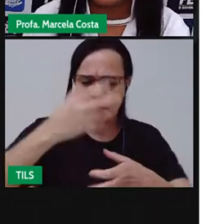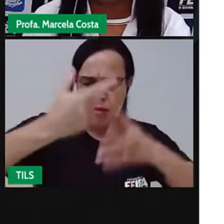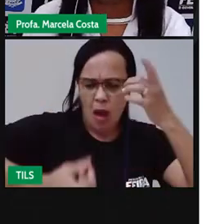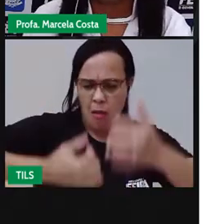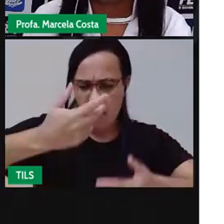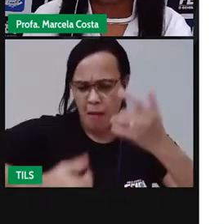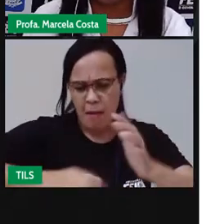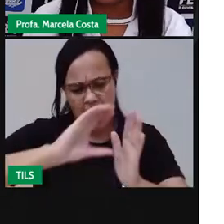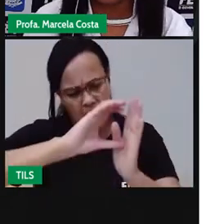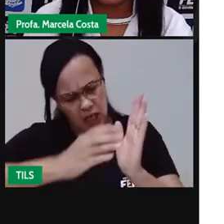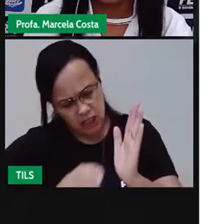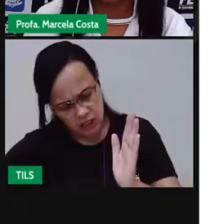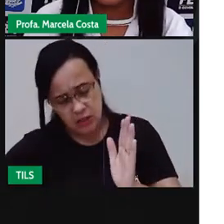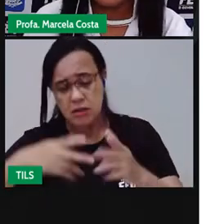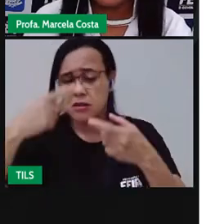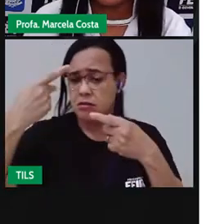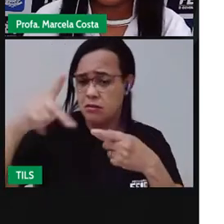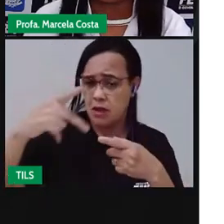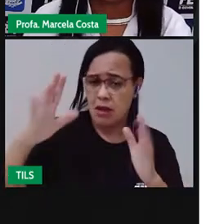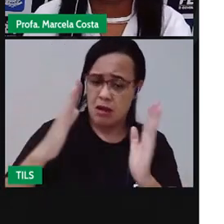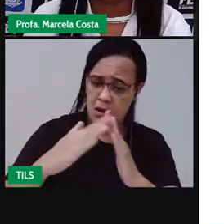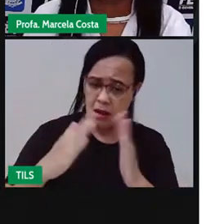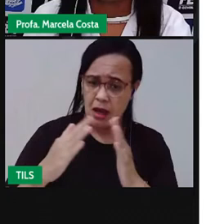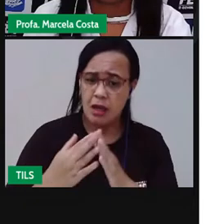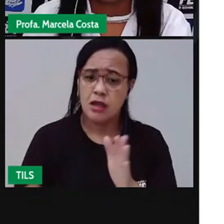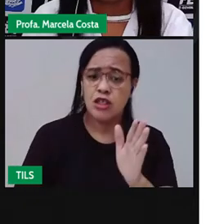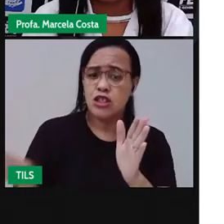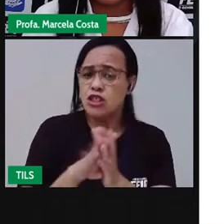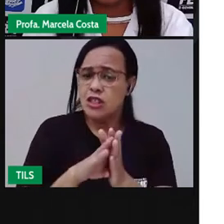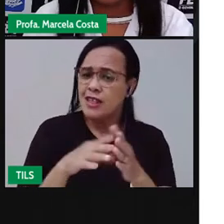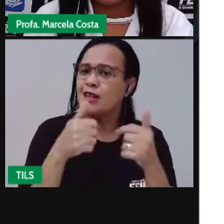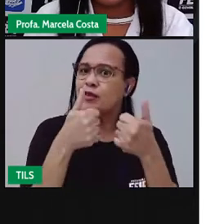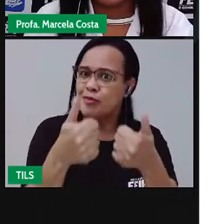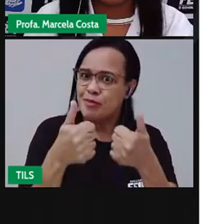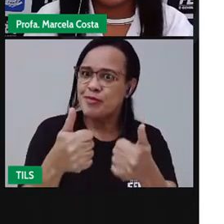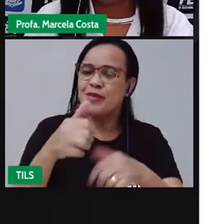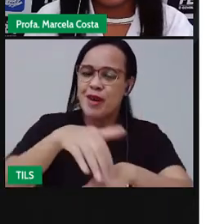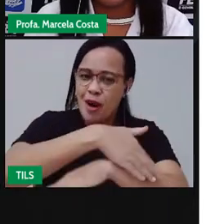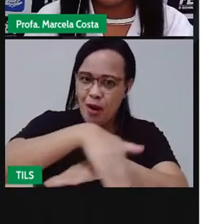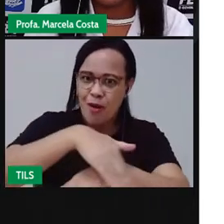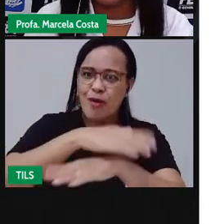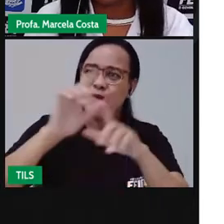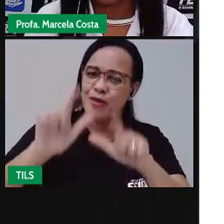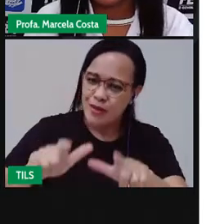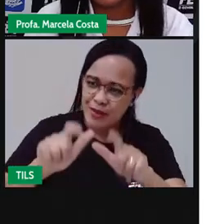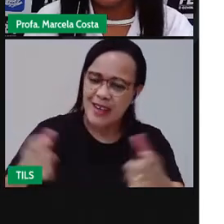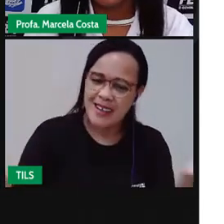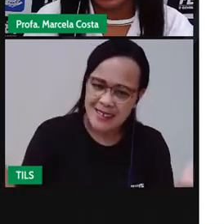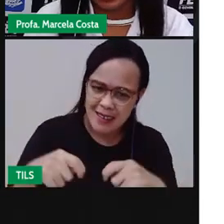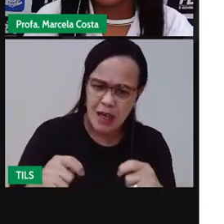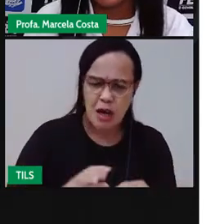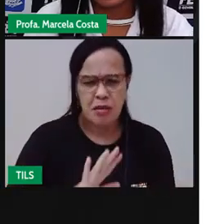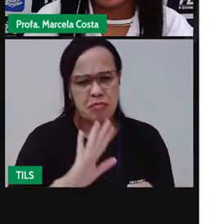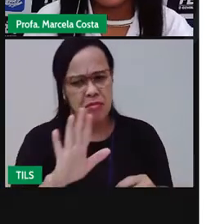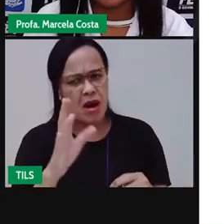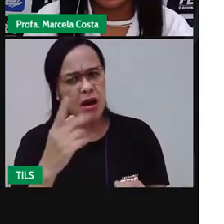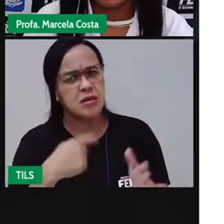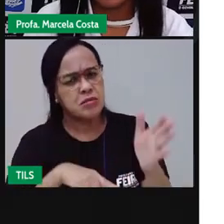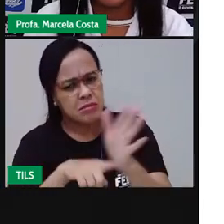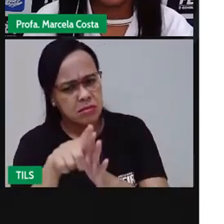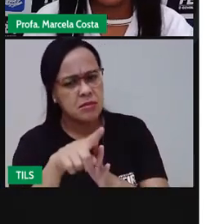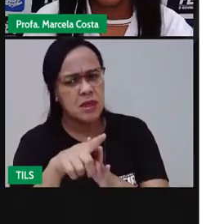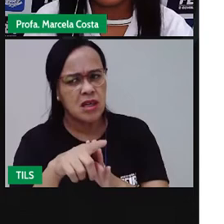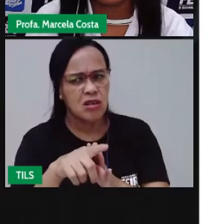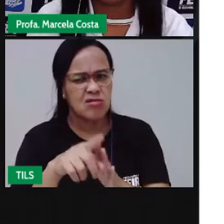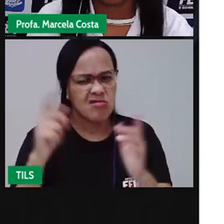conseguisse chegar no endereço. Mas será que a Amália iria conseguir achar a casa